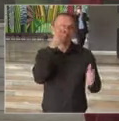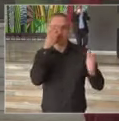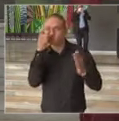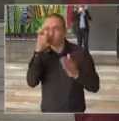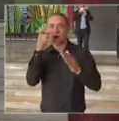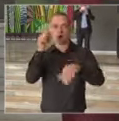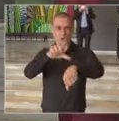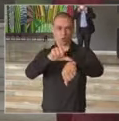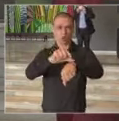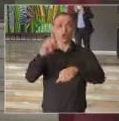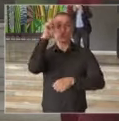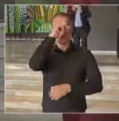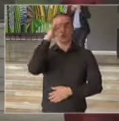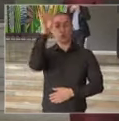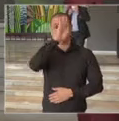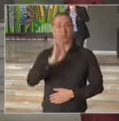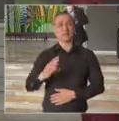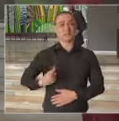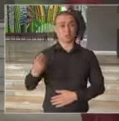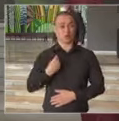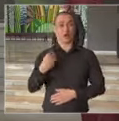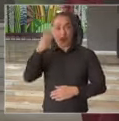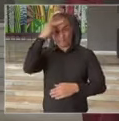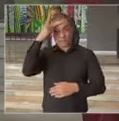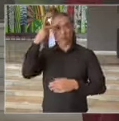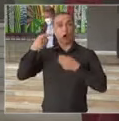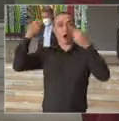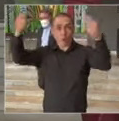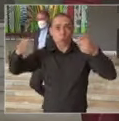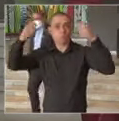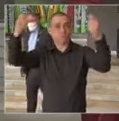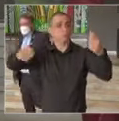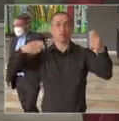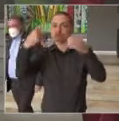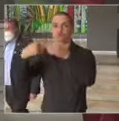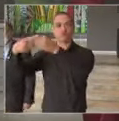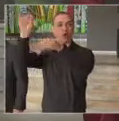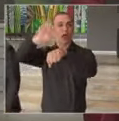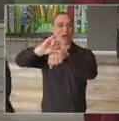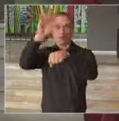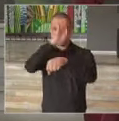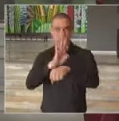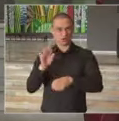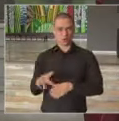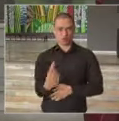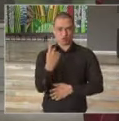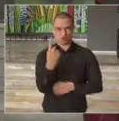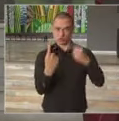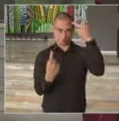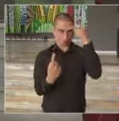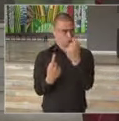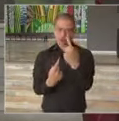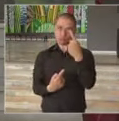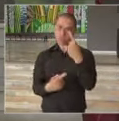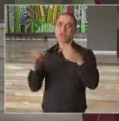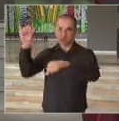da vida do país. Manifestações ocorreram em várias capitais brasileiras, não foi apenas em São Paulo.